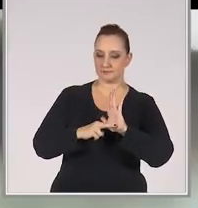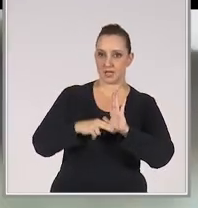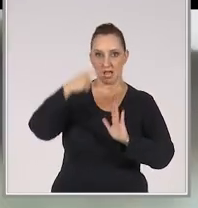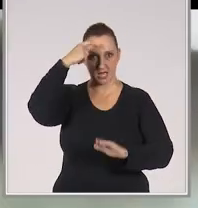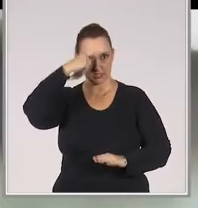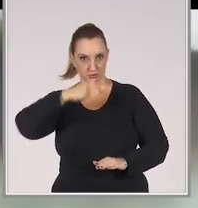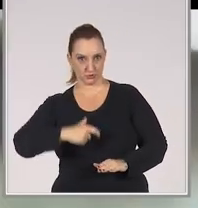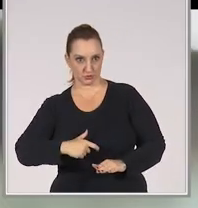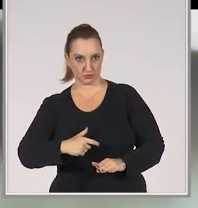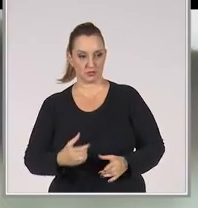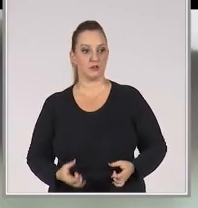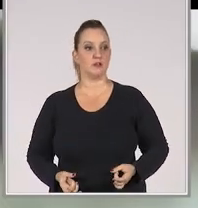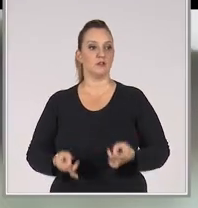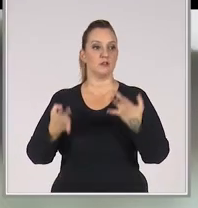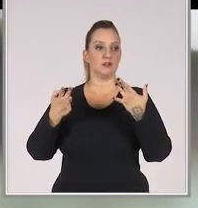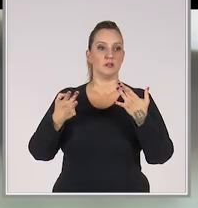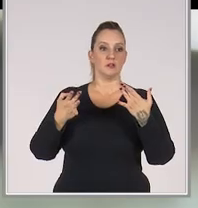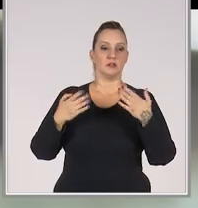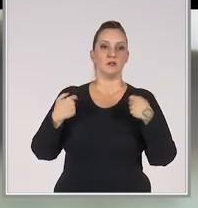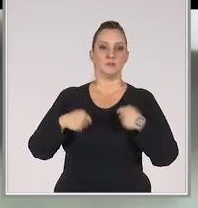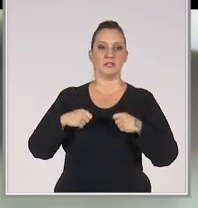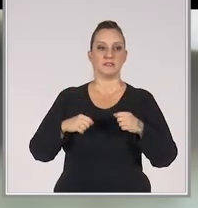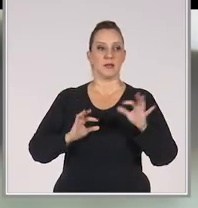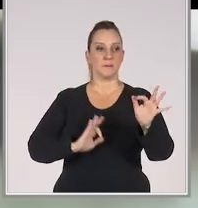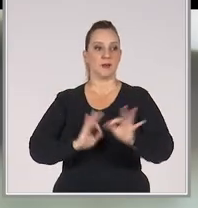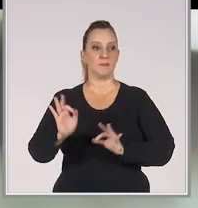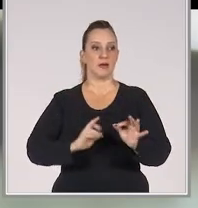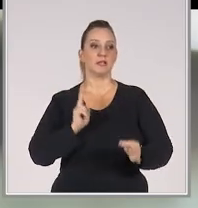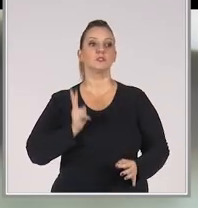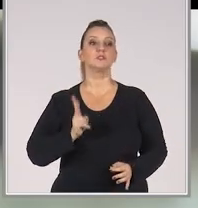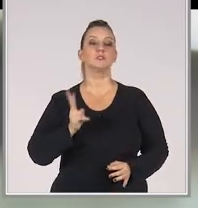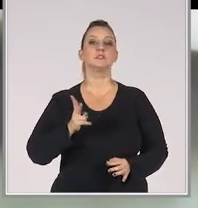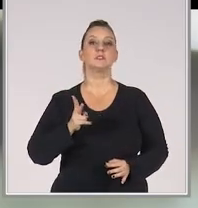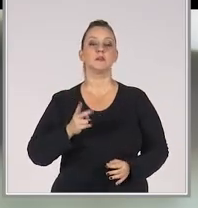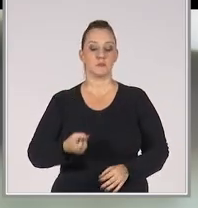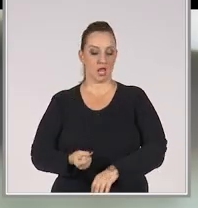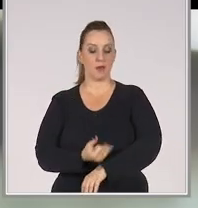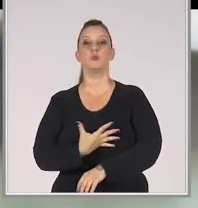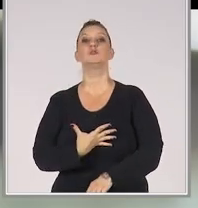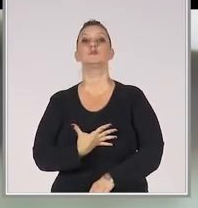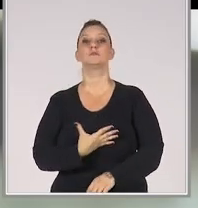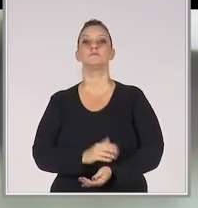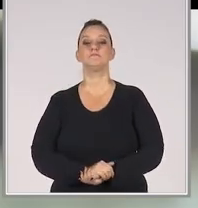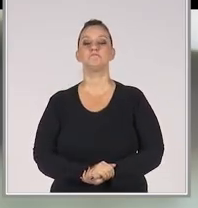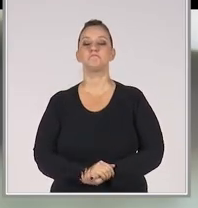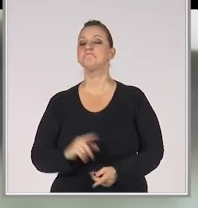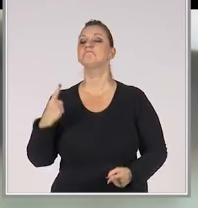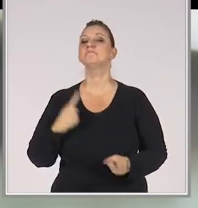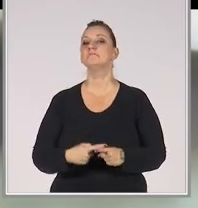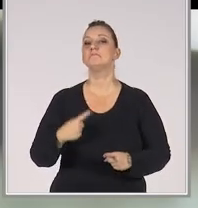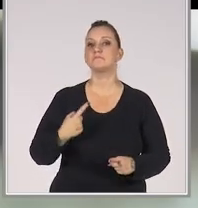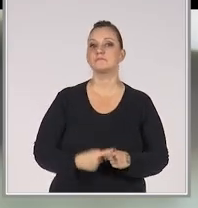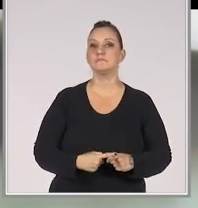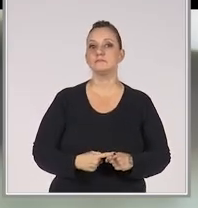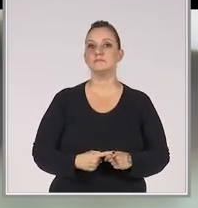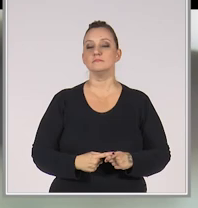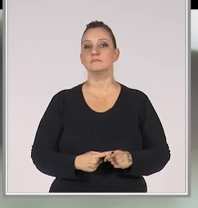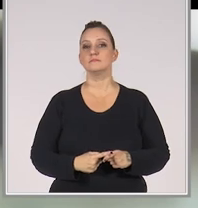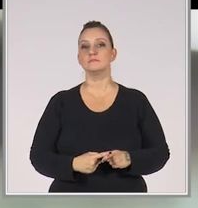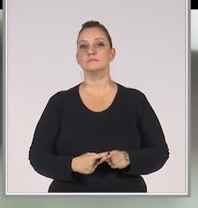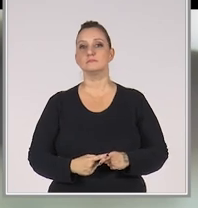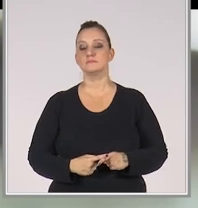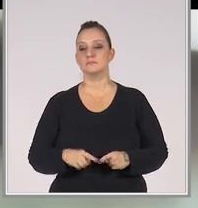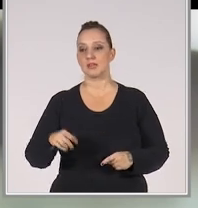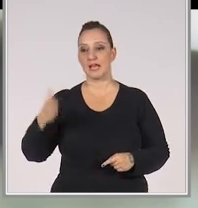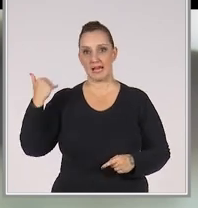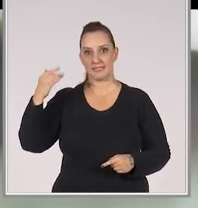atitude. O vendedor ele deve estar sempre preparado. Emocionalmente. Porque o cliente pode ter